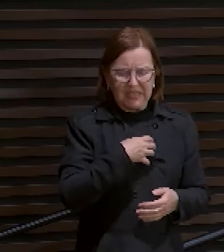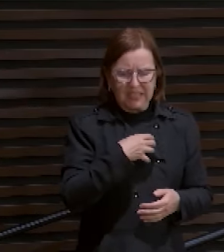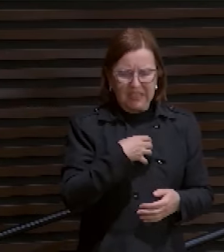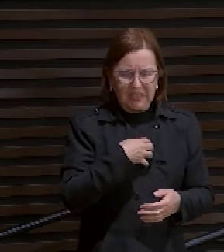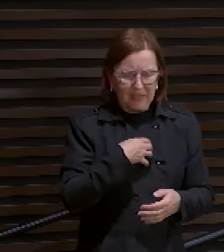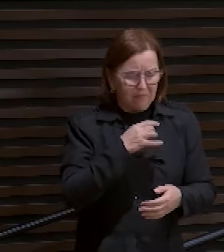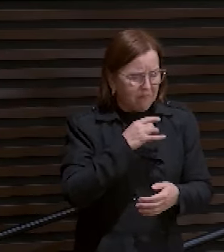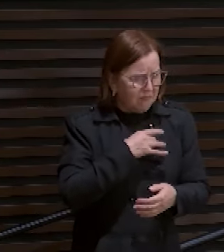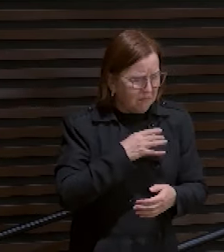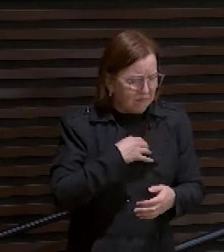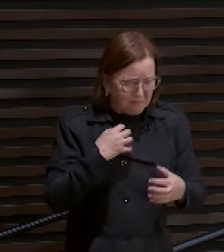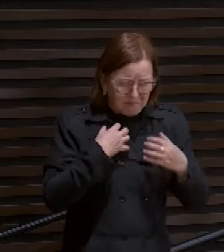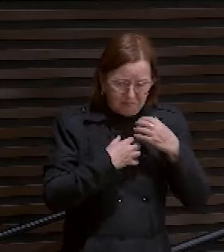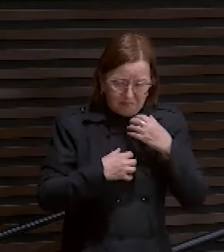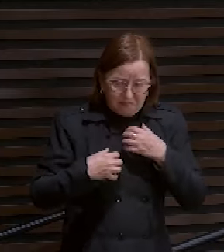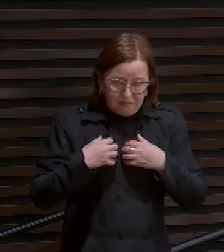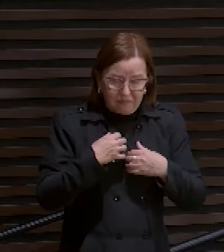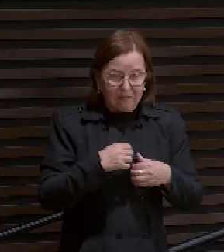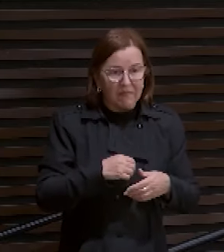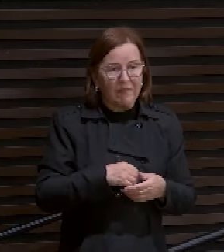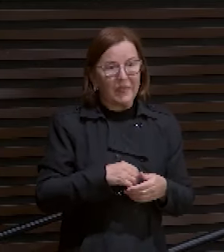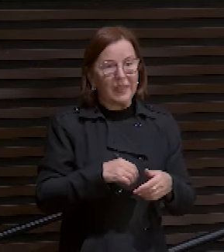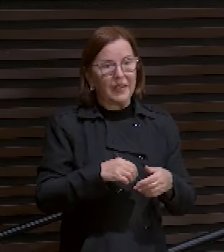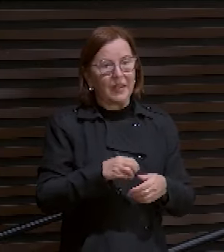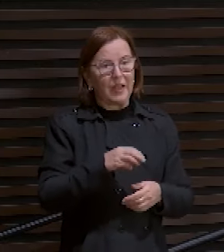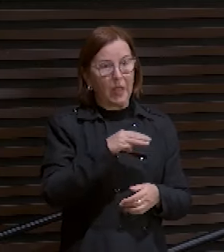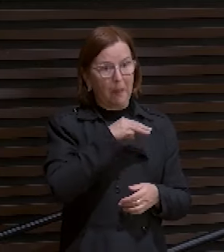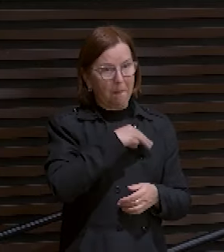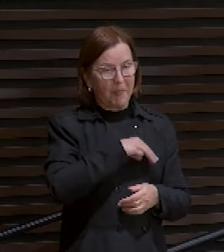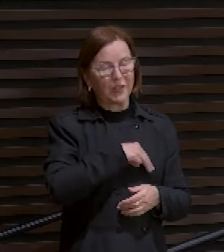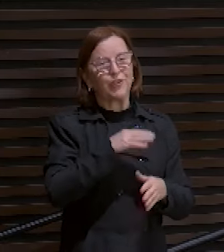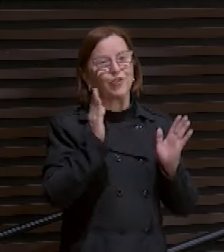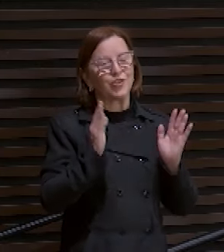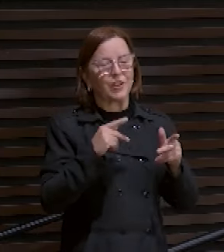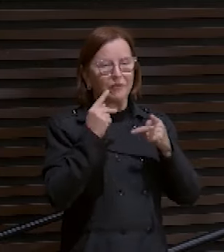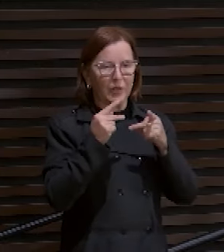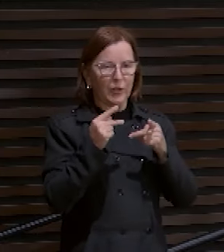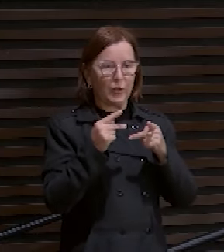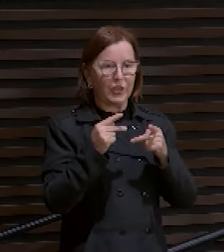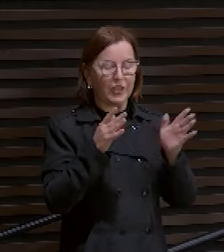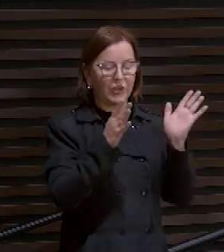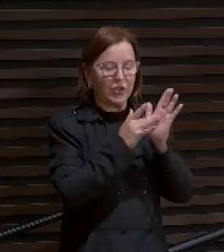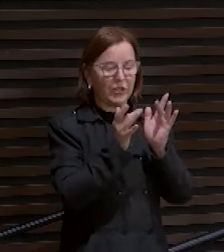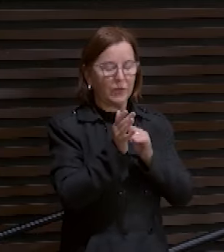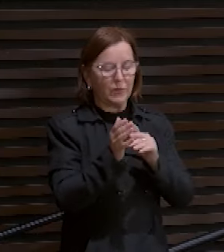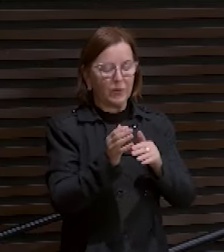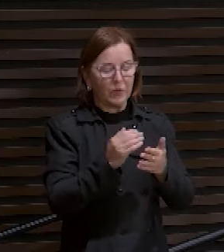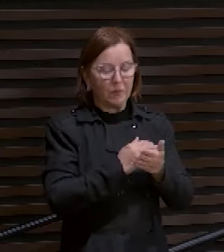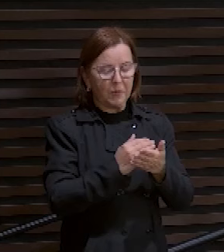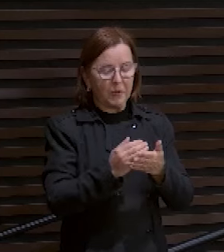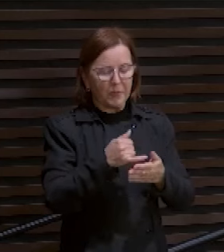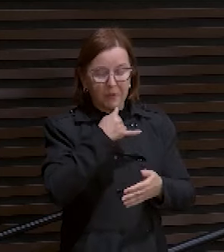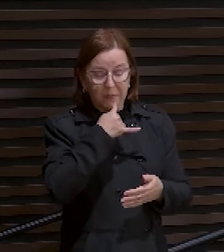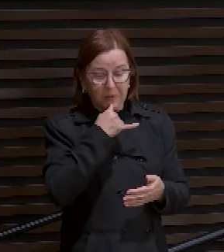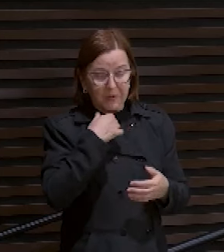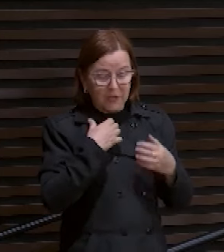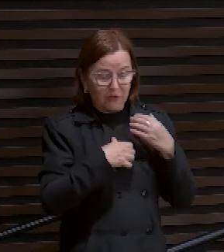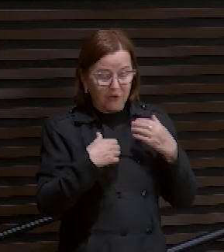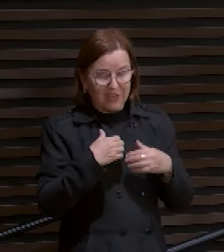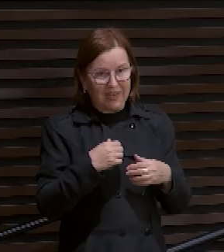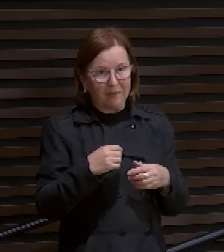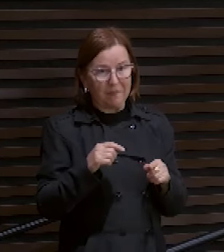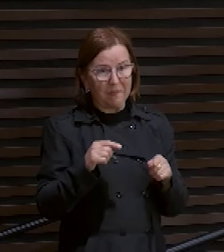pavor e de angústia. Mateus tinha dito que ele começou a entristecer-se e angustiar-se. Aqui agora.